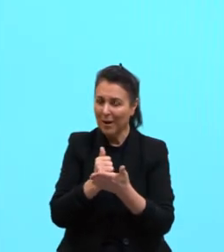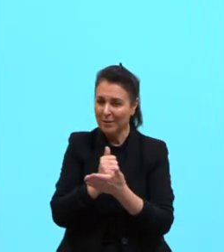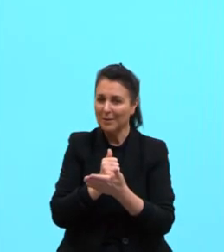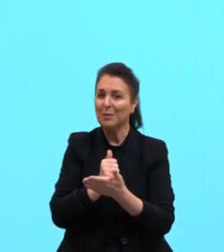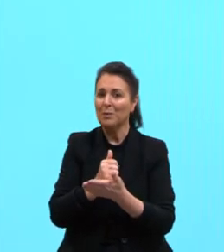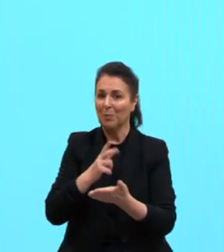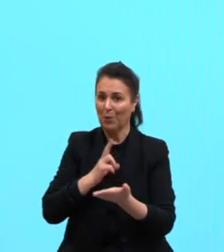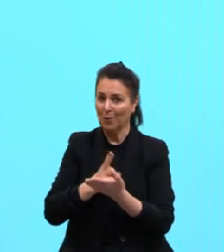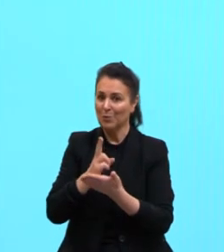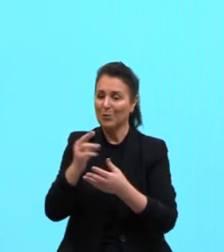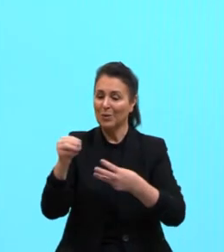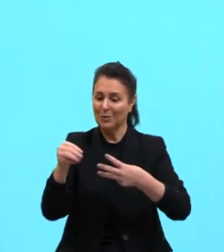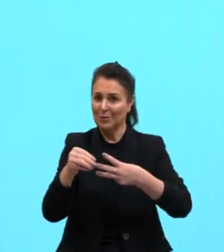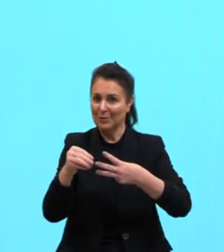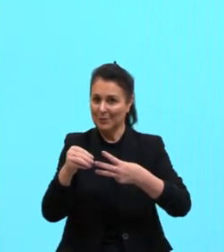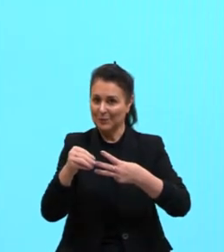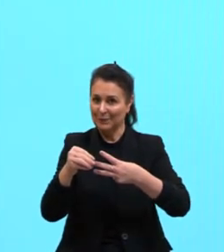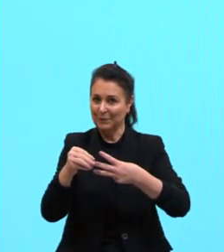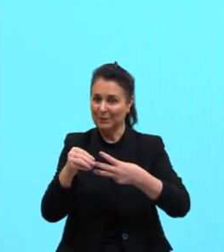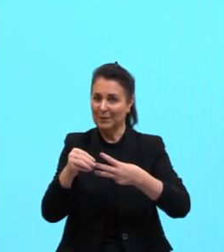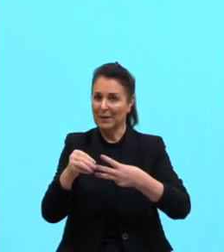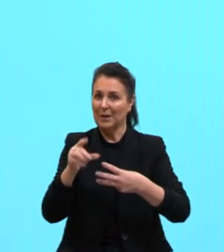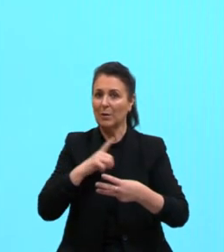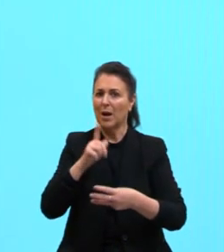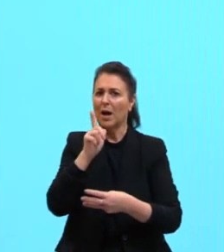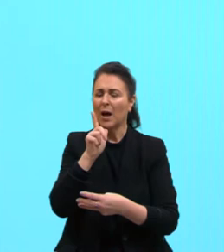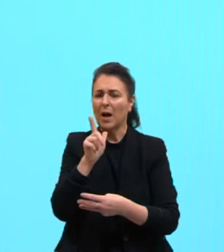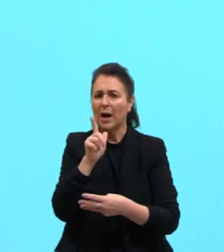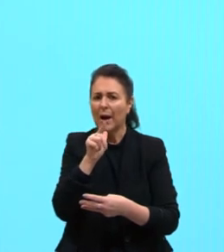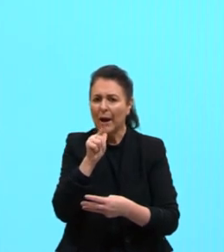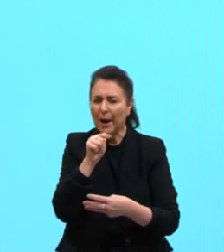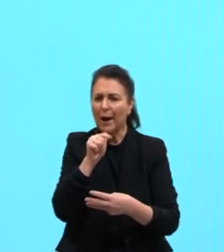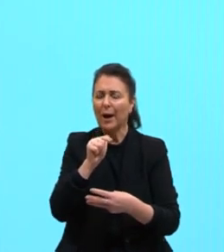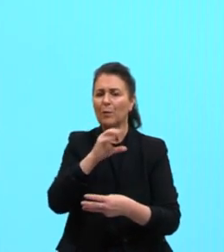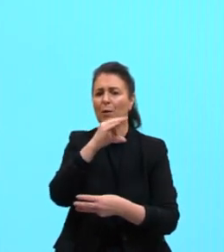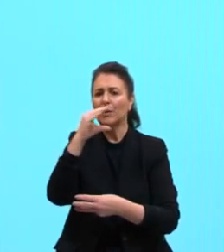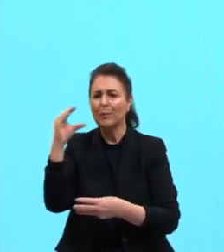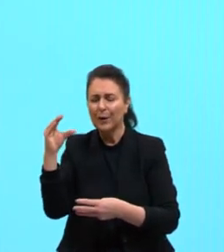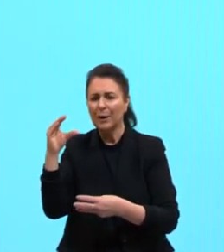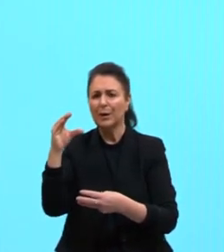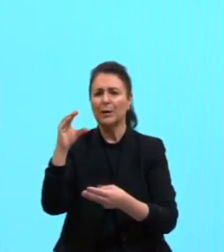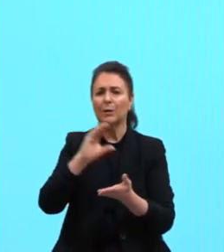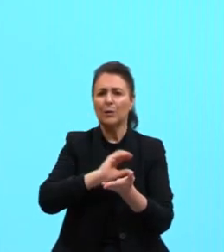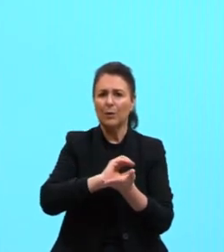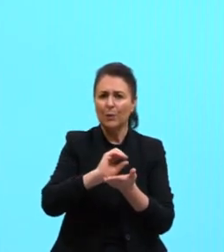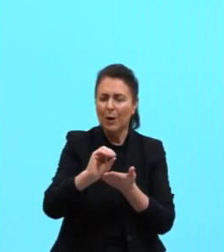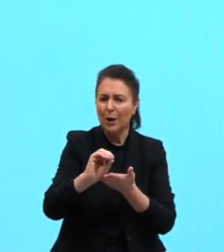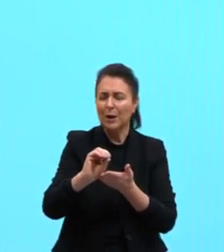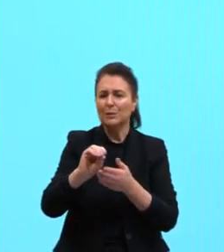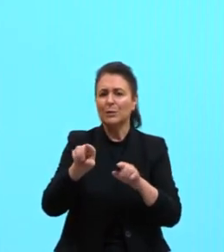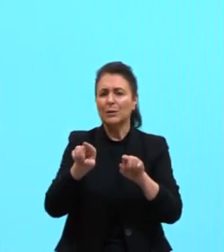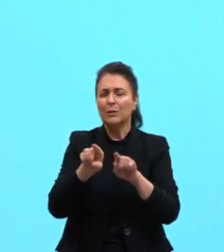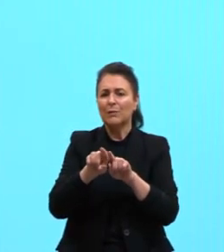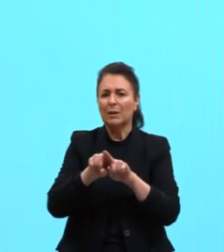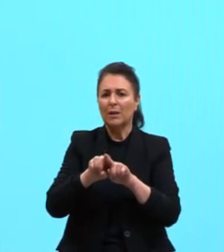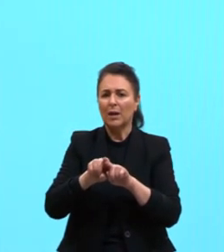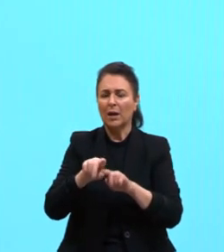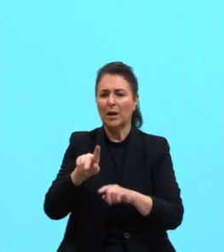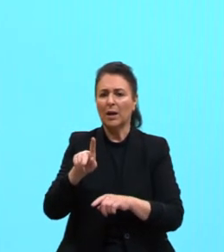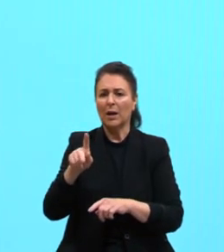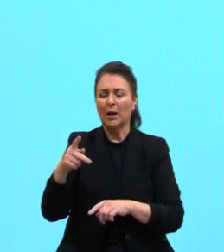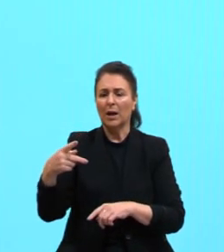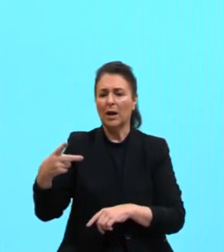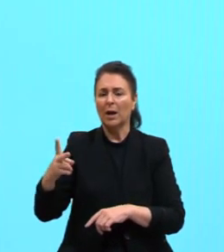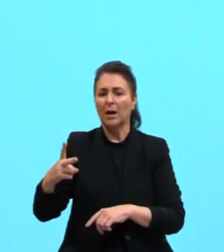e meio de cultura. que é a água, fonte de carbono, elementos inorgânicos, aminoácidos, vitaminas,